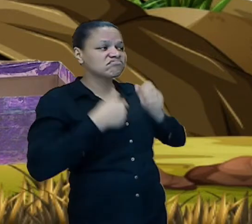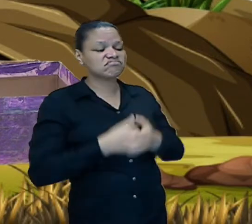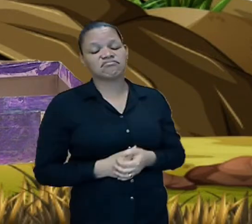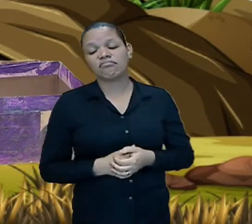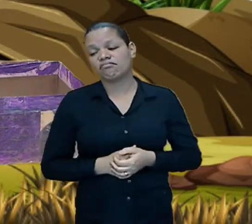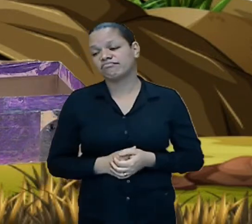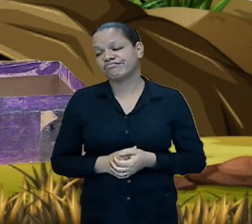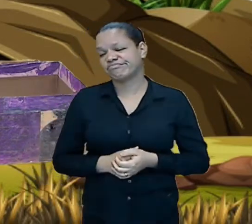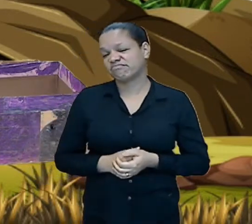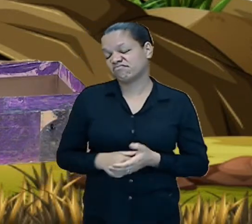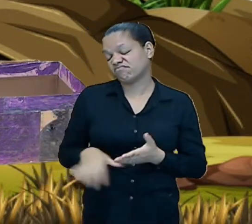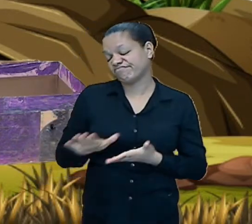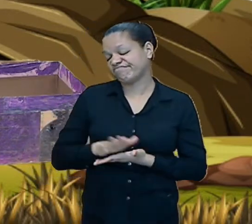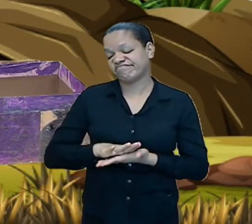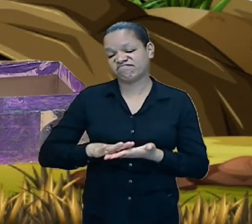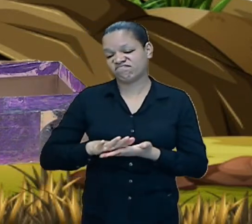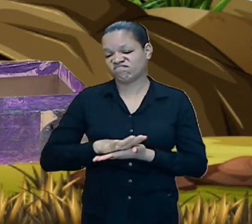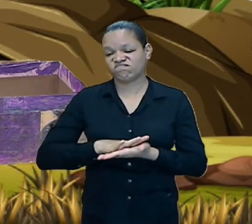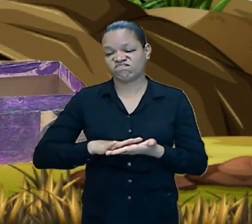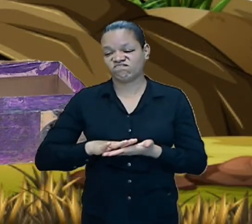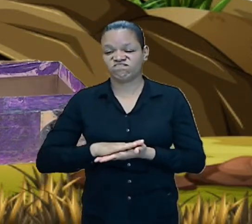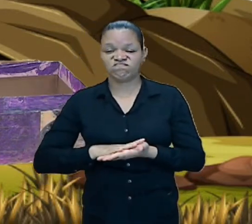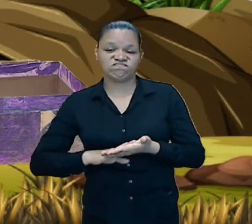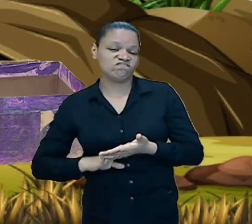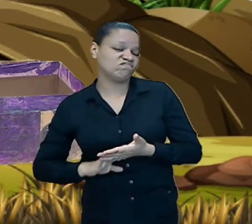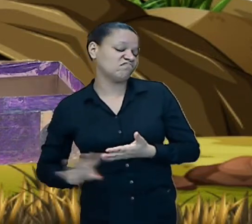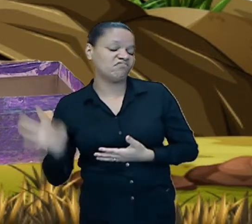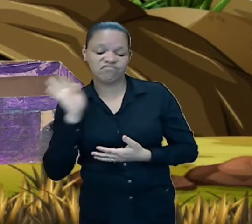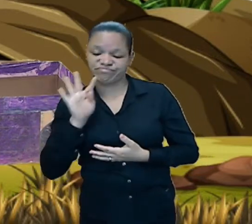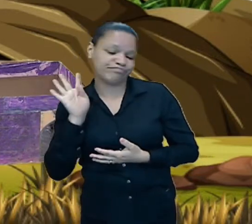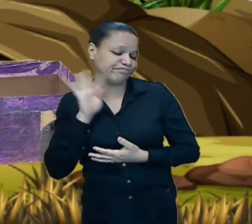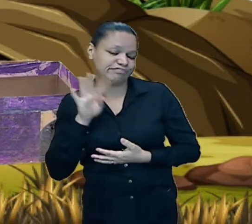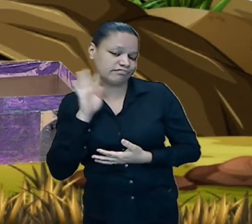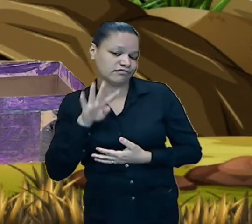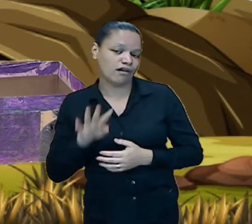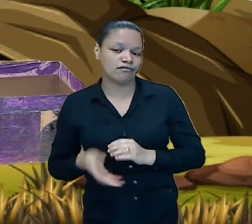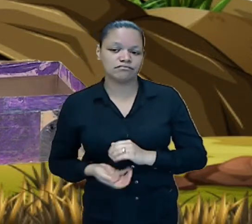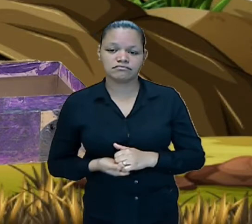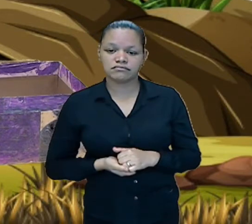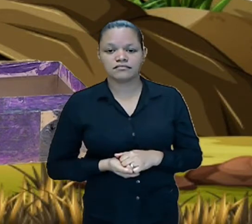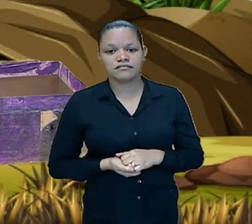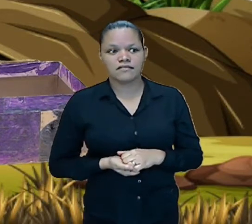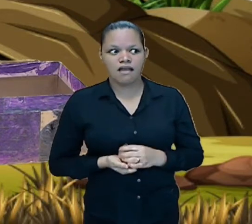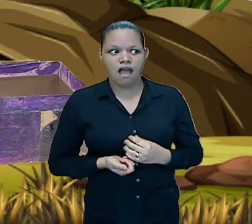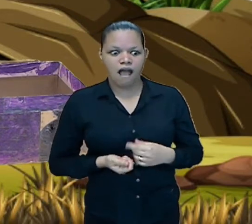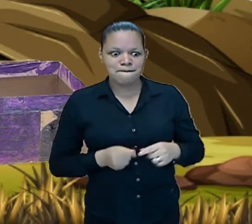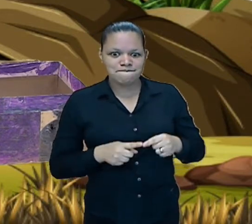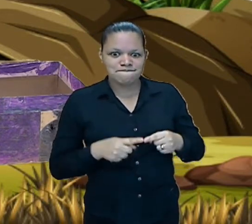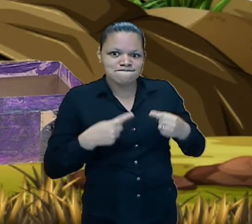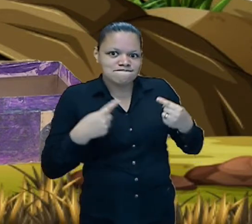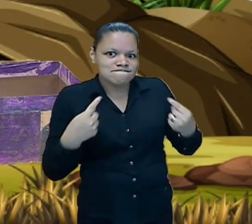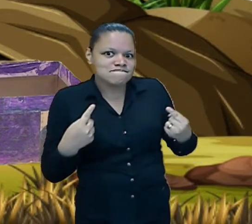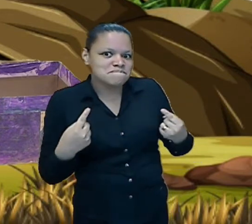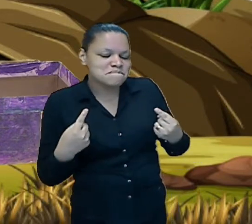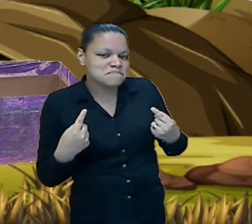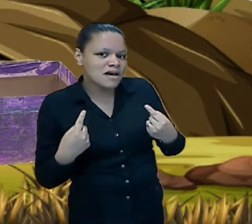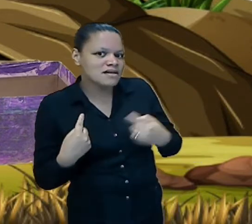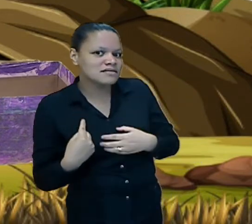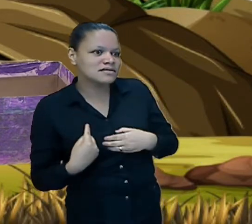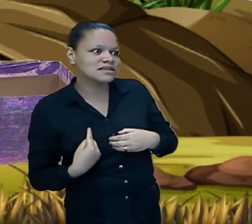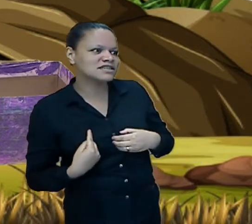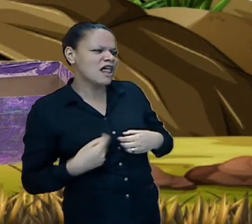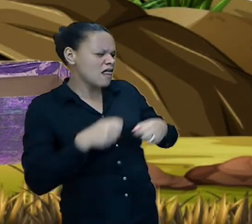graça quando ela falou fazendo doce os olhinhos do monstro